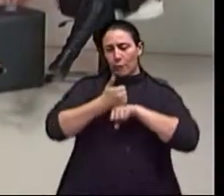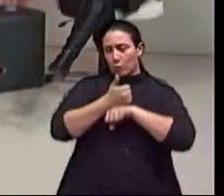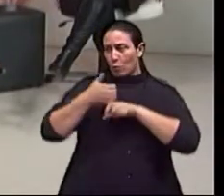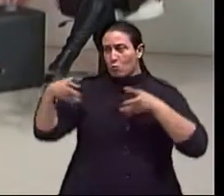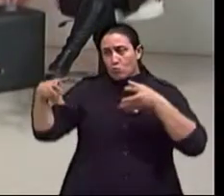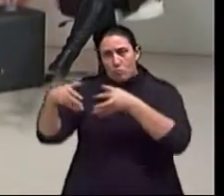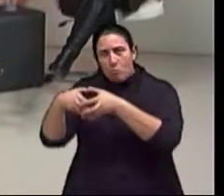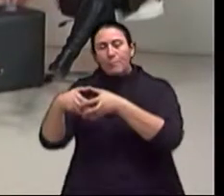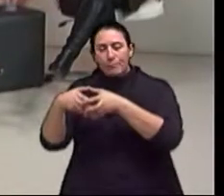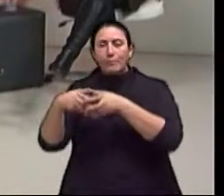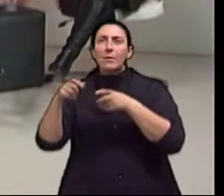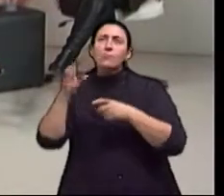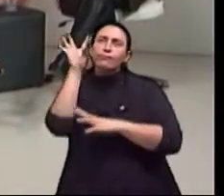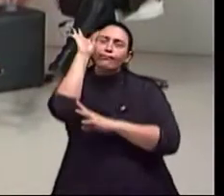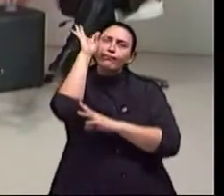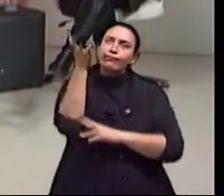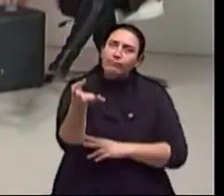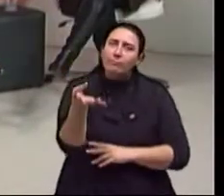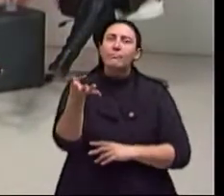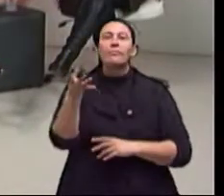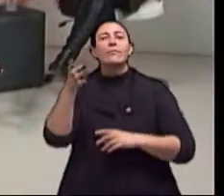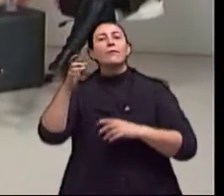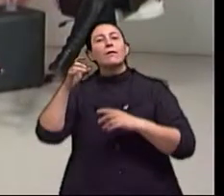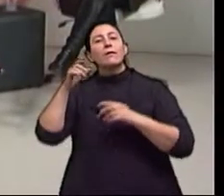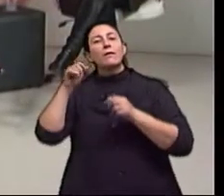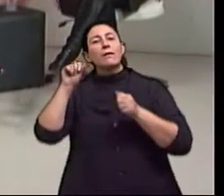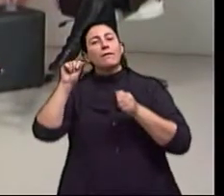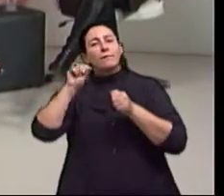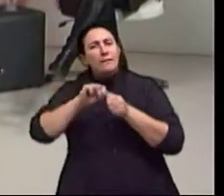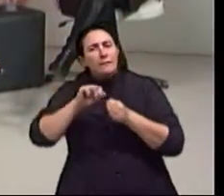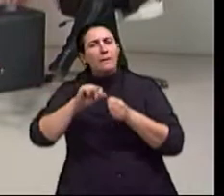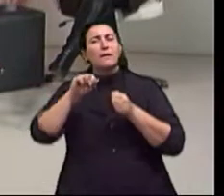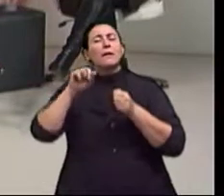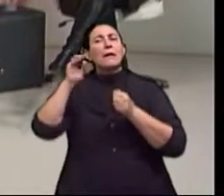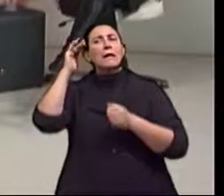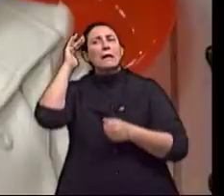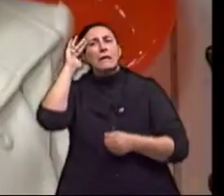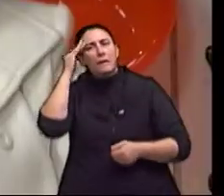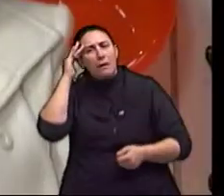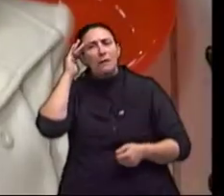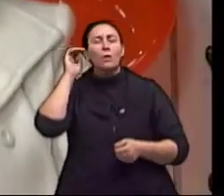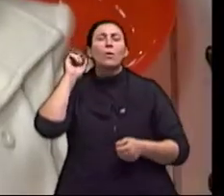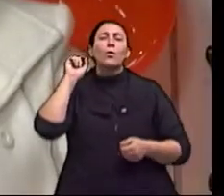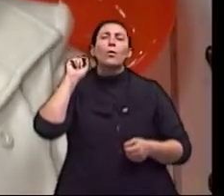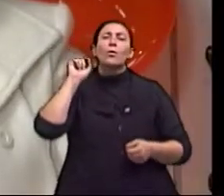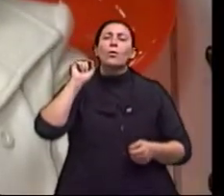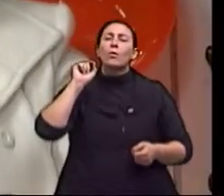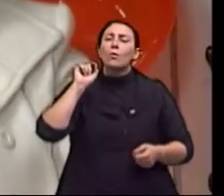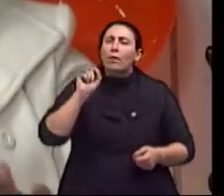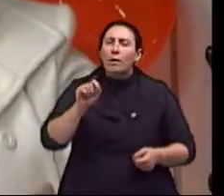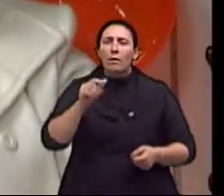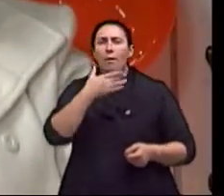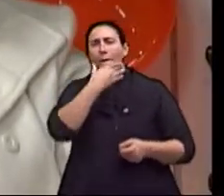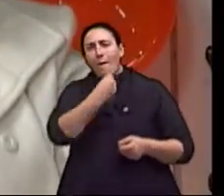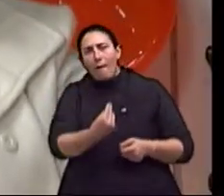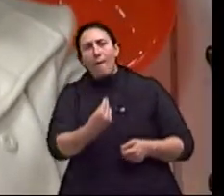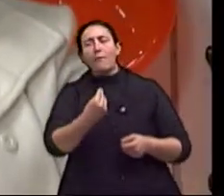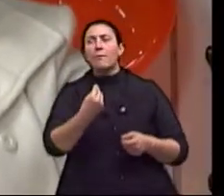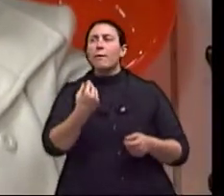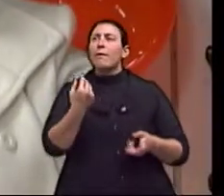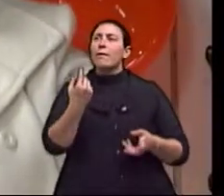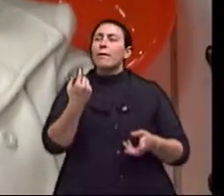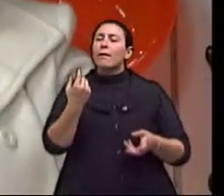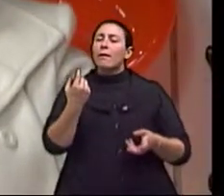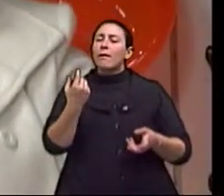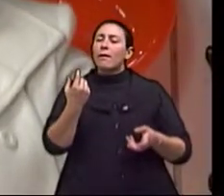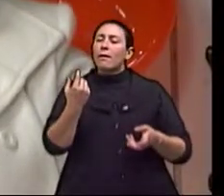né? E resolvemos, dessa vez, investir e entender o que faz o homem a não participar